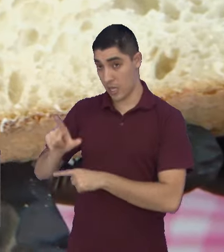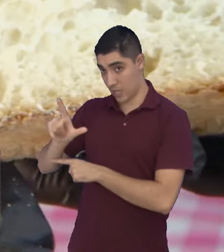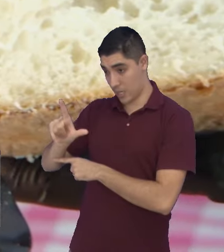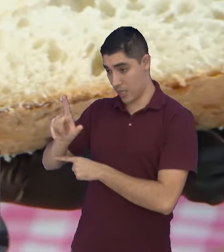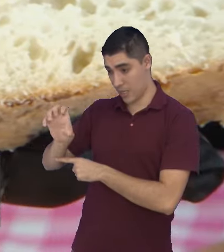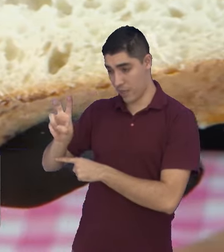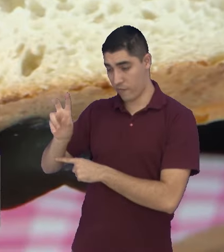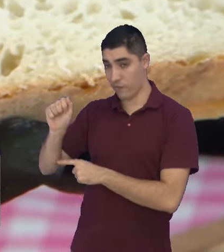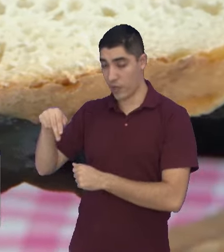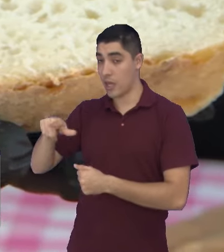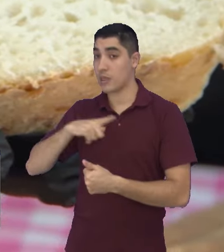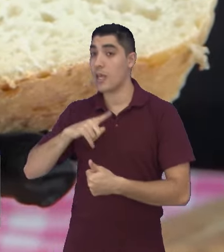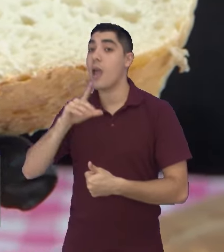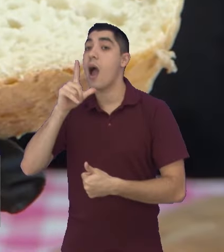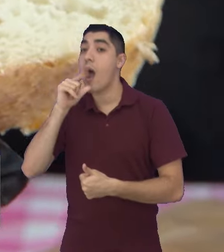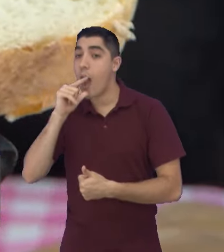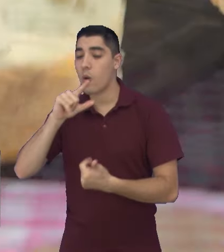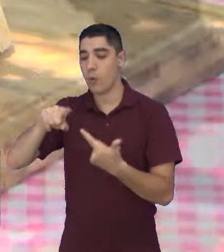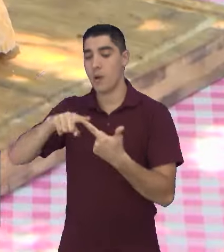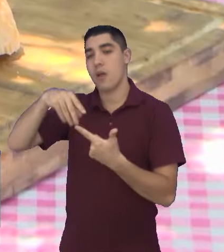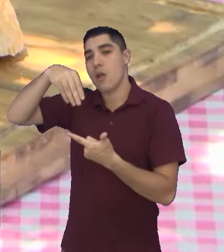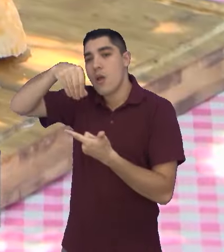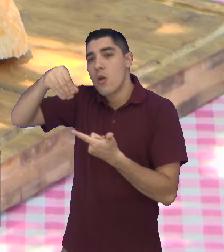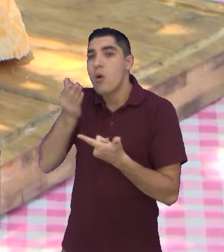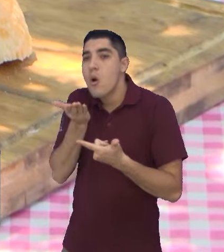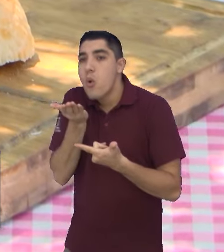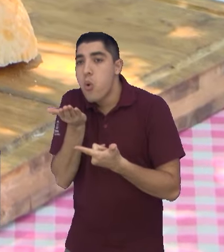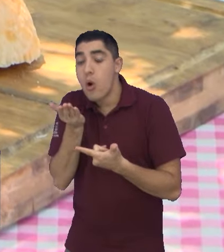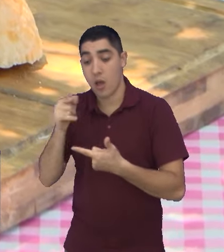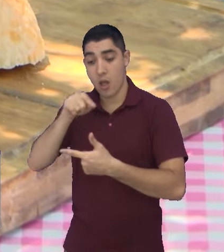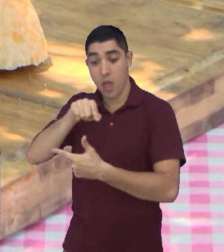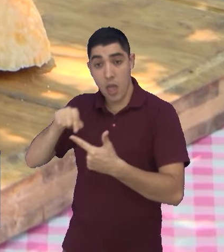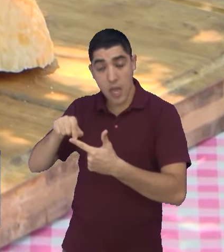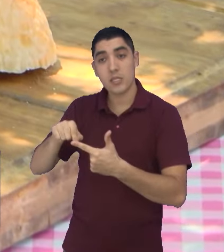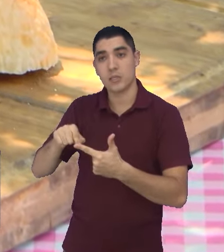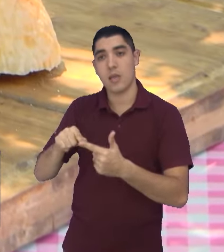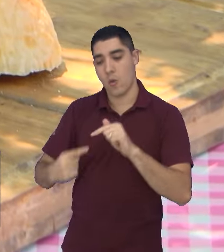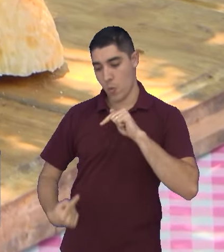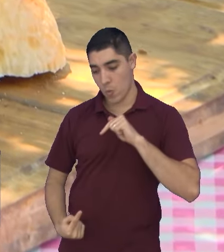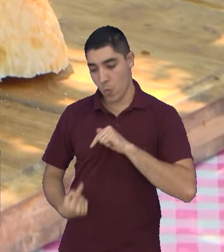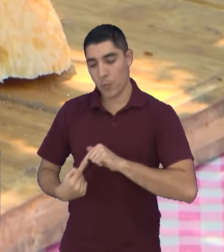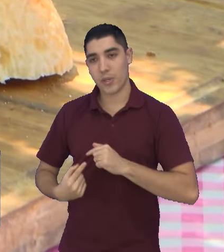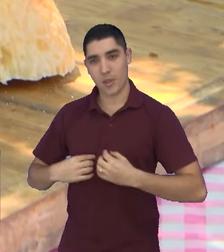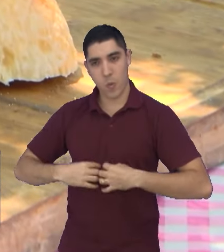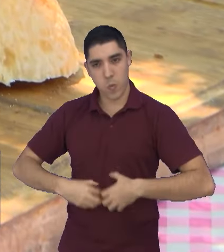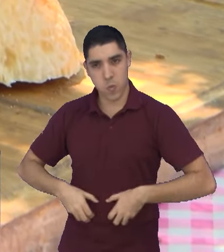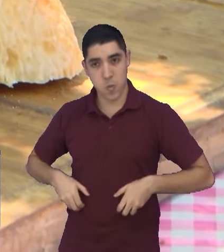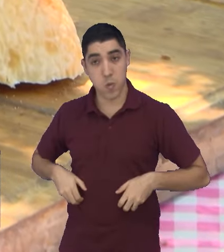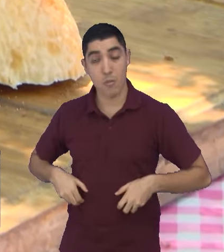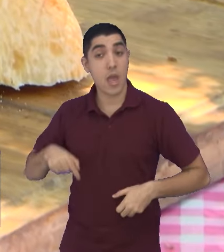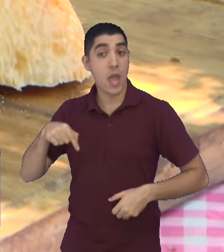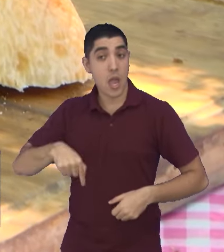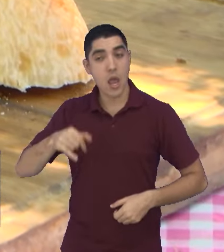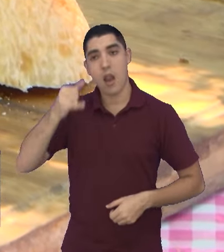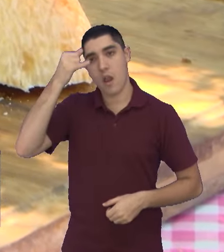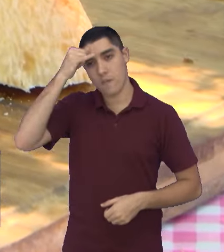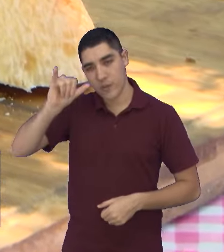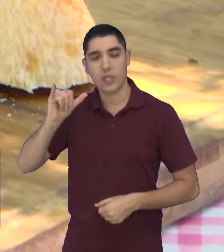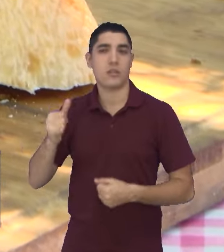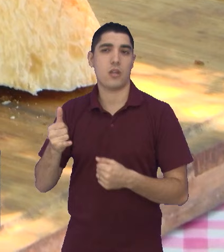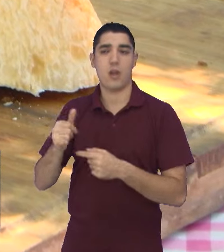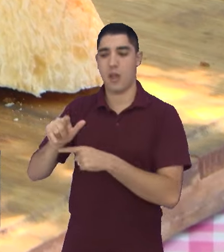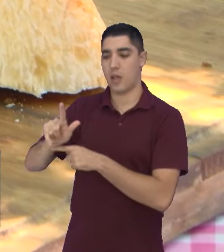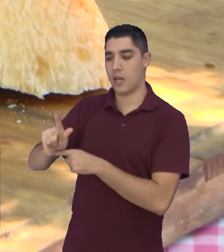base de água e farinha. Ele acaba sendo mais digestivo para o organismo. Ele tem um baixo índice glicêmico.